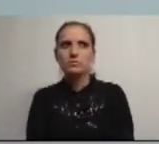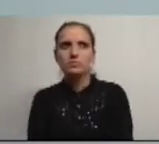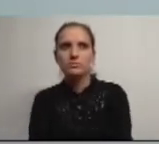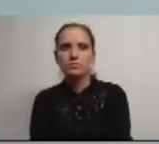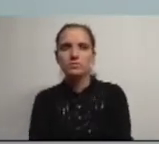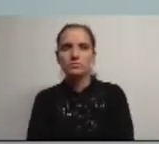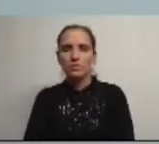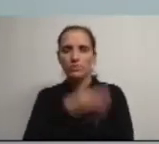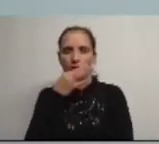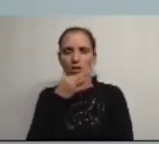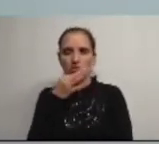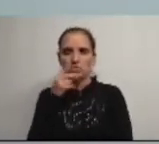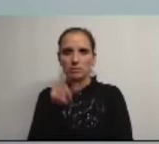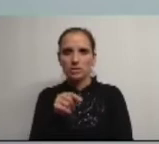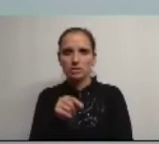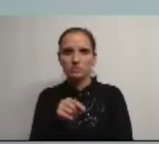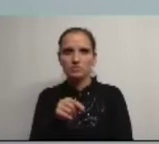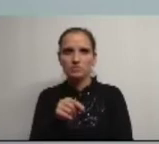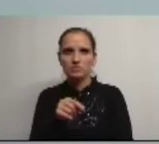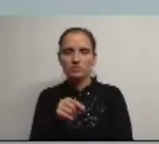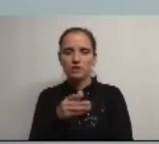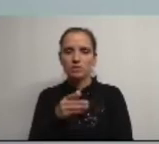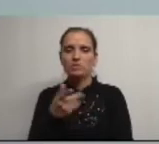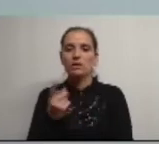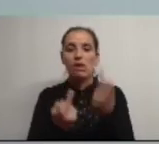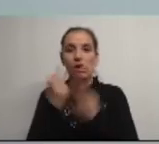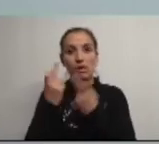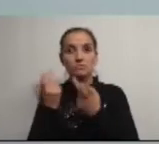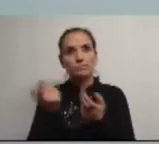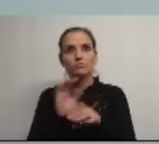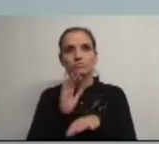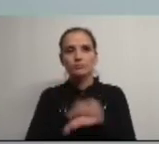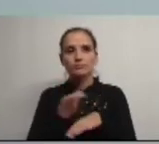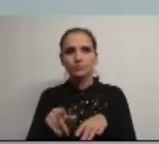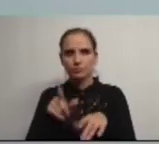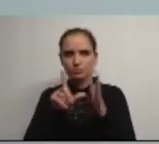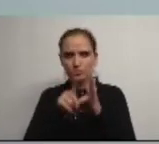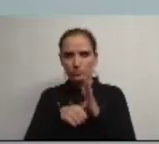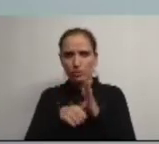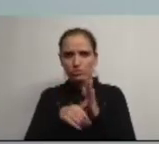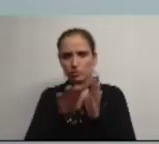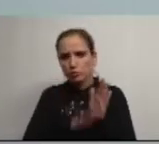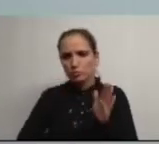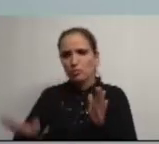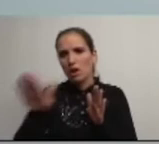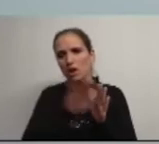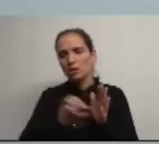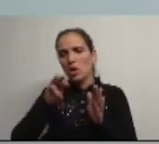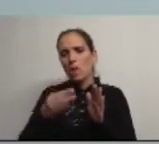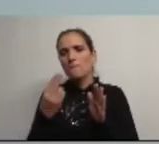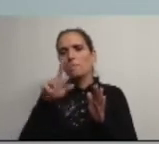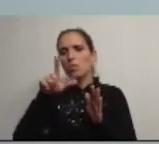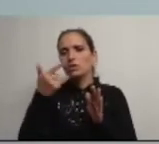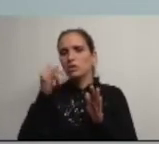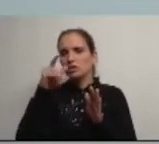Falando em derrapagens no que respeita ao projeto do espaço multigeracional